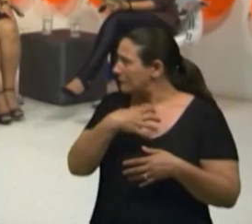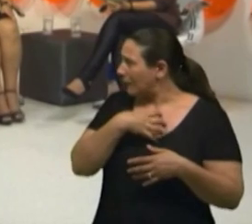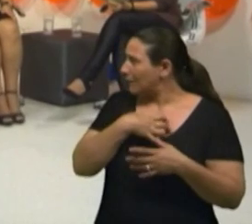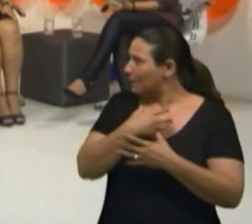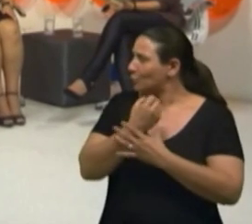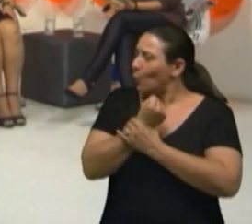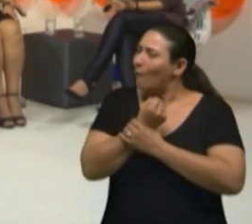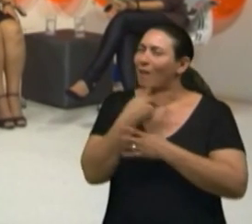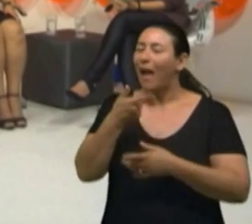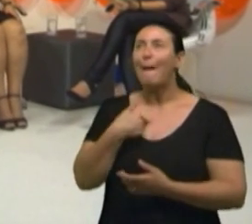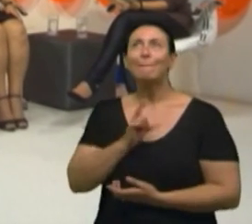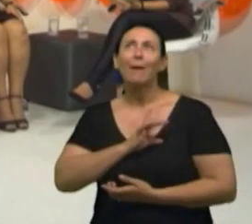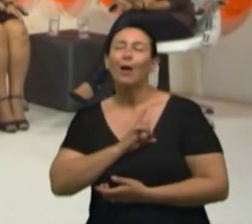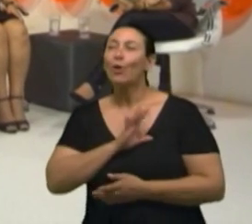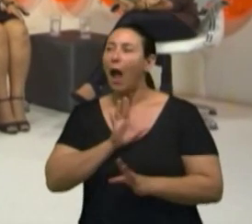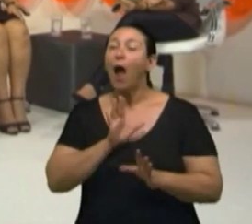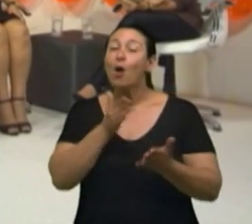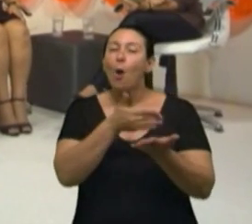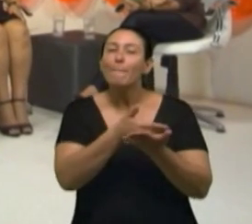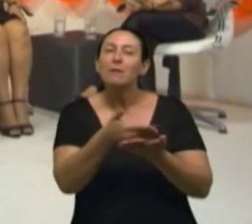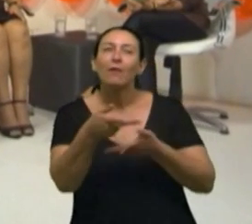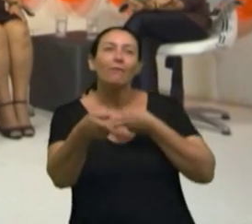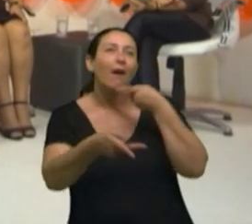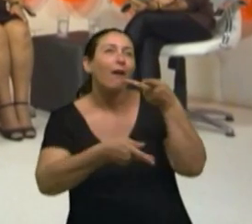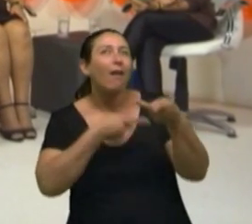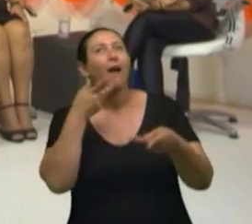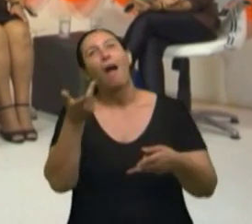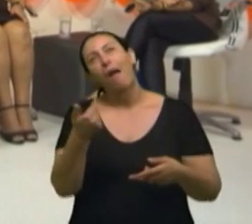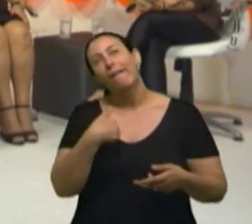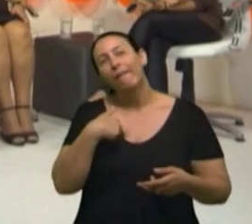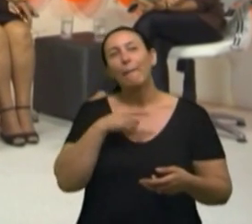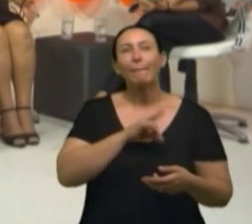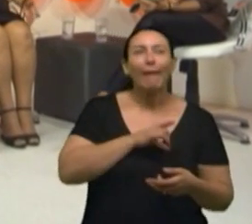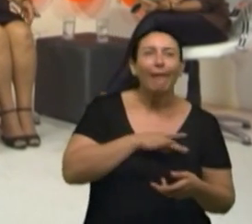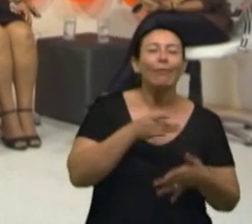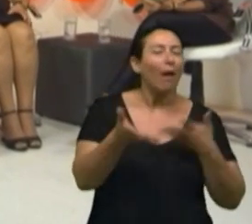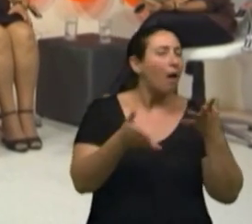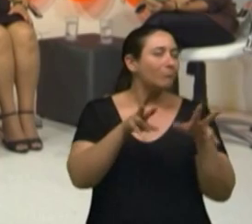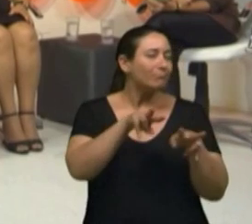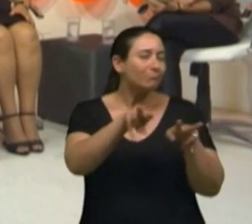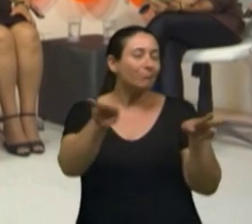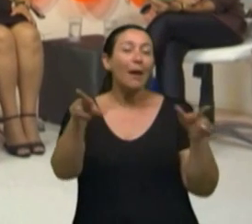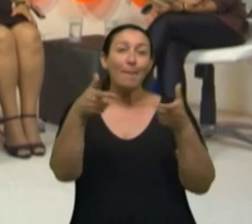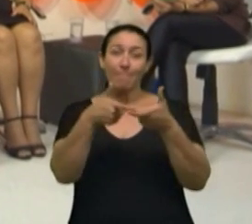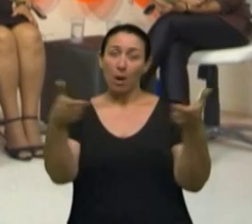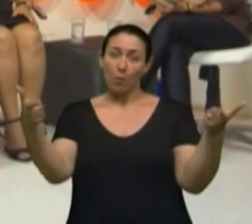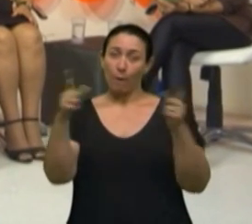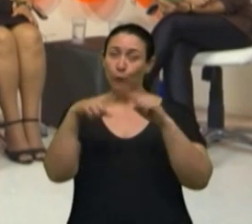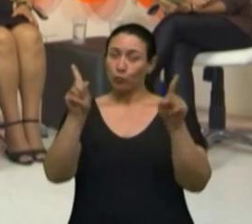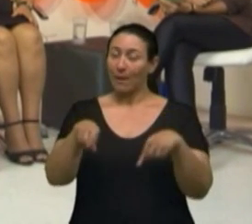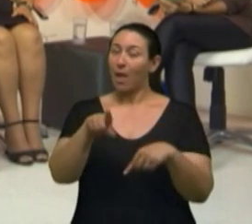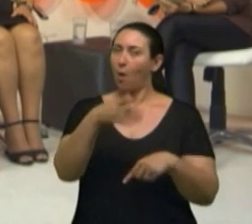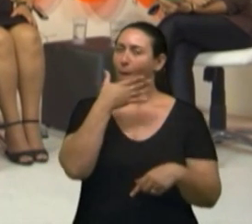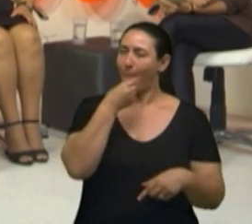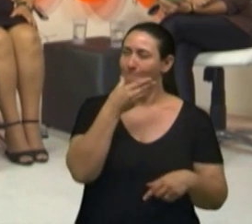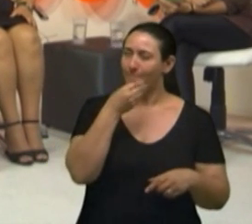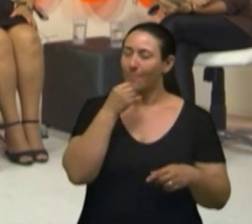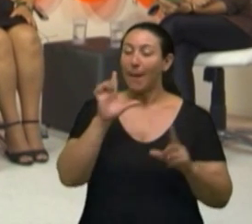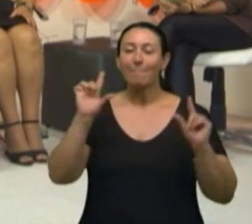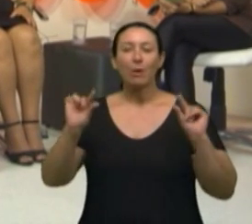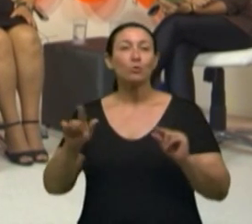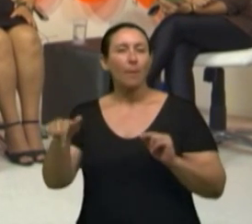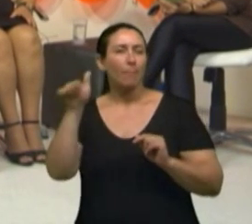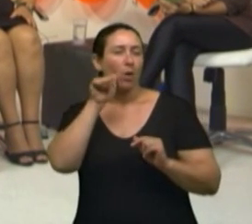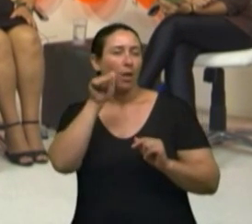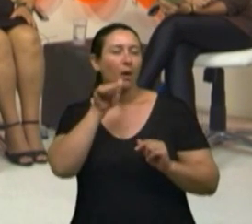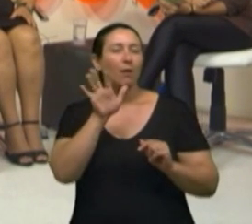medo que eles sentem. Exatamente. Aí começam a falar do medo, né? A maioria dos nossos funcionários são homens, então as mulheres começam a